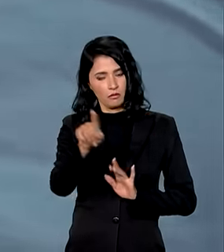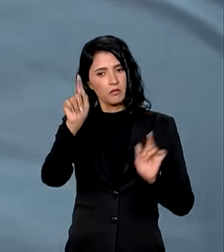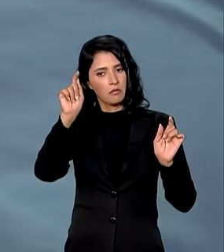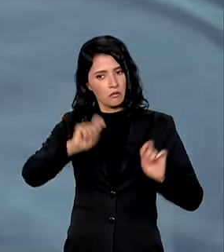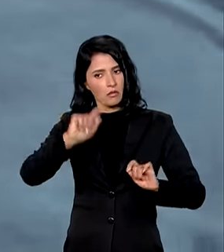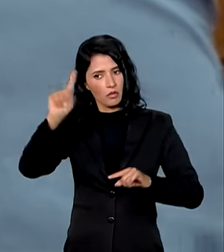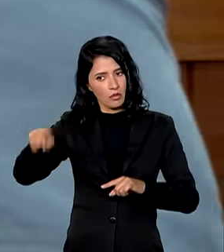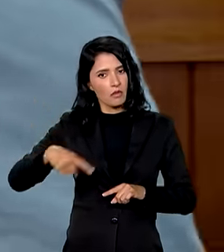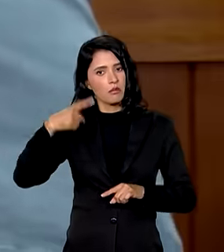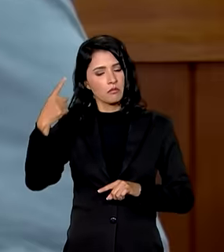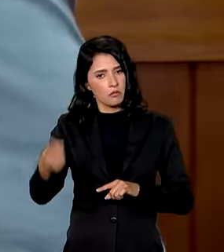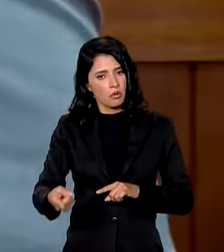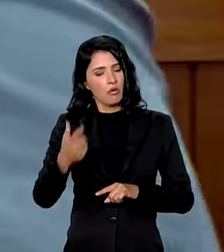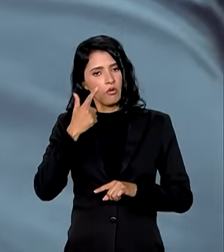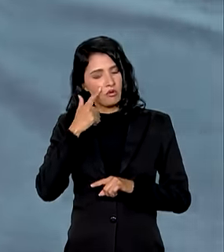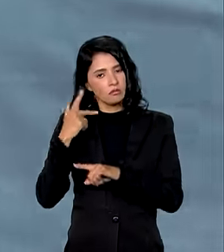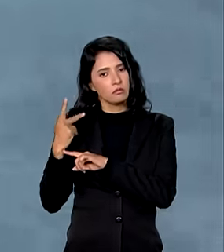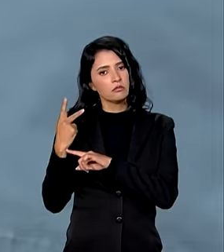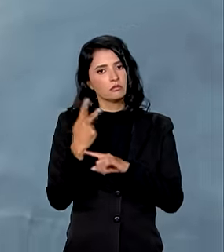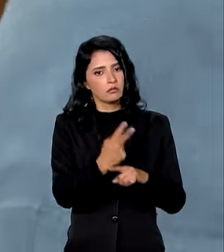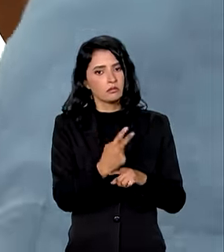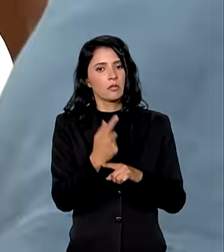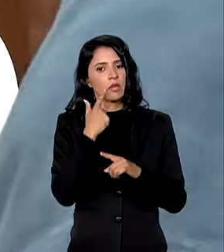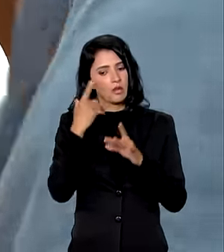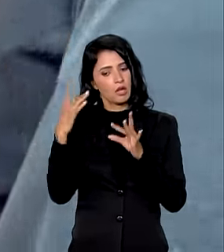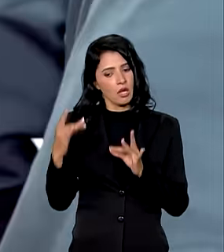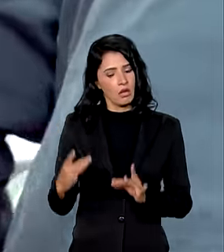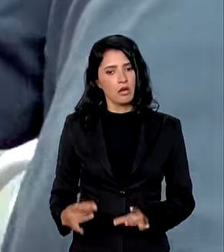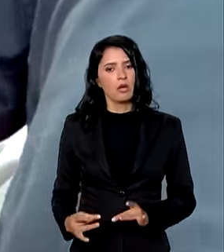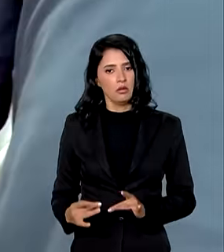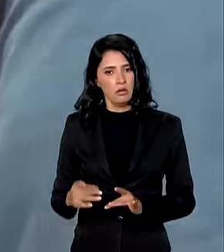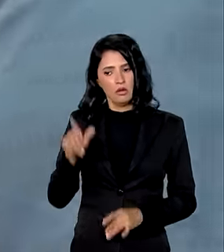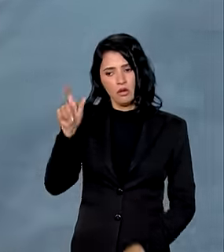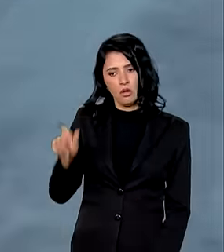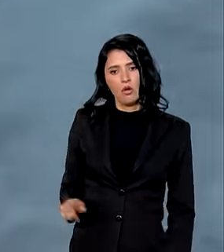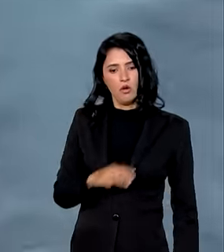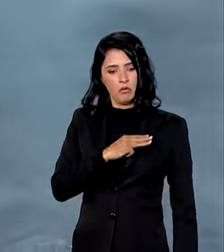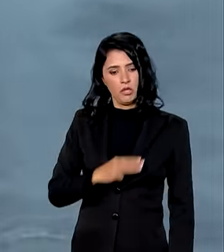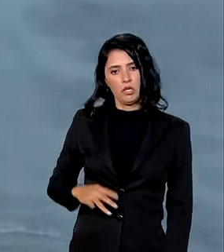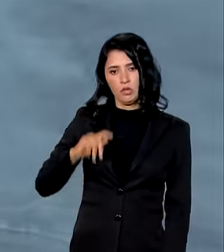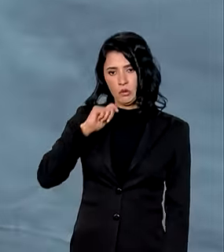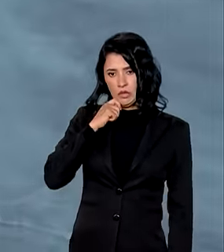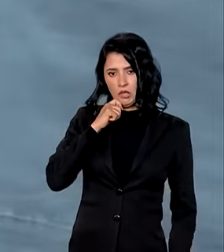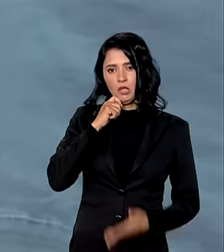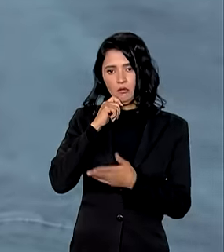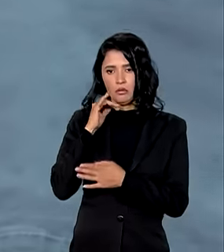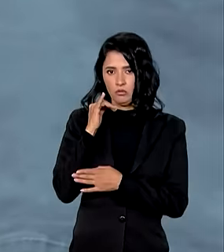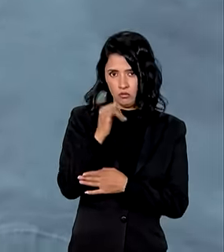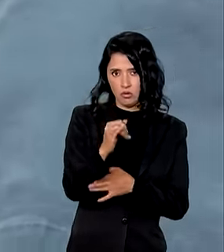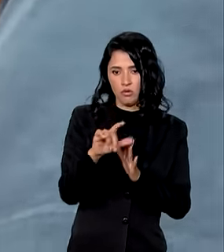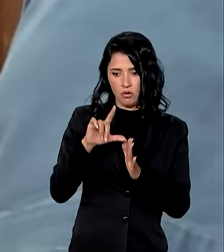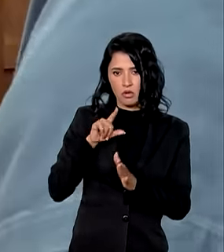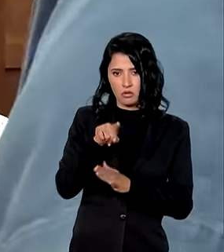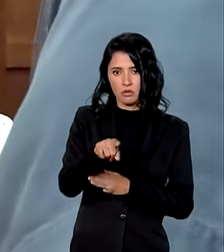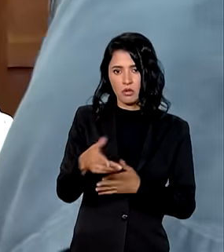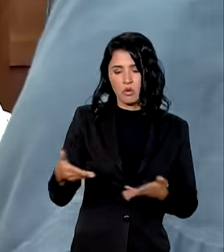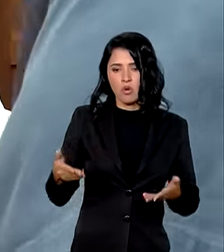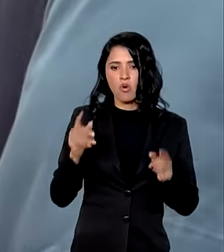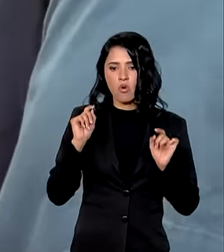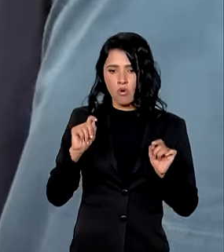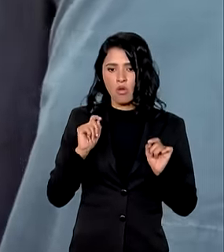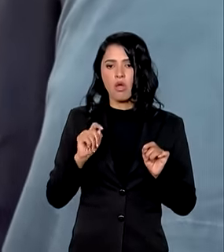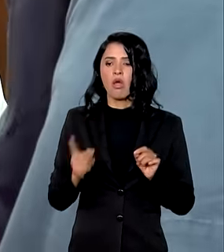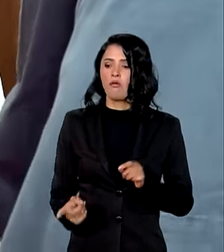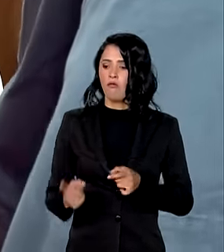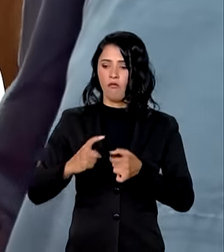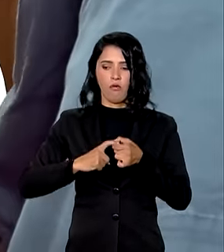possam depois buscar detalhes o ministro Silvio Almeida anunciou agora há pouco o